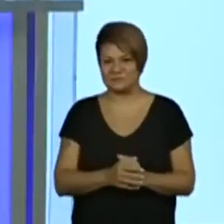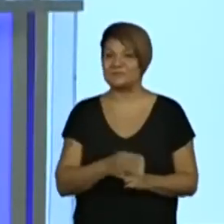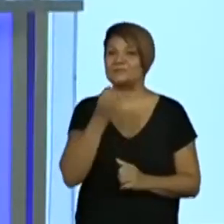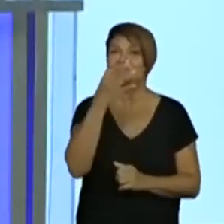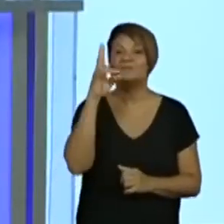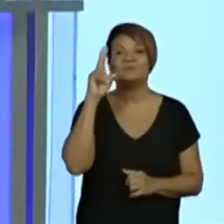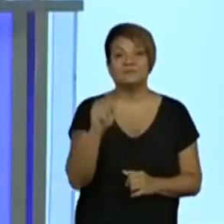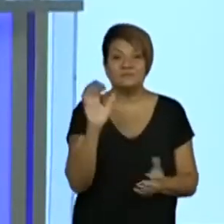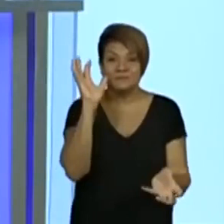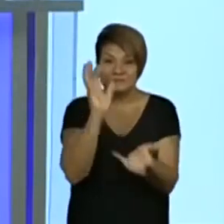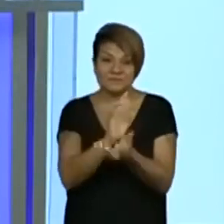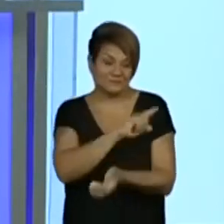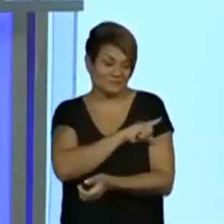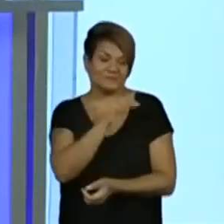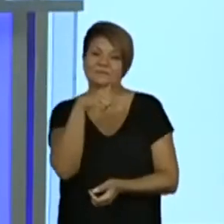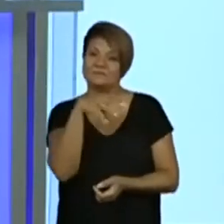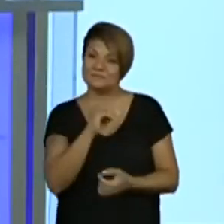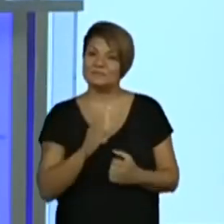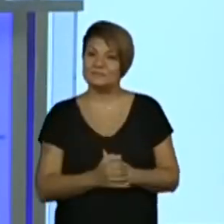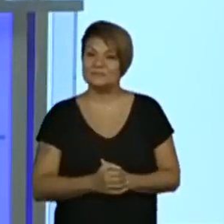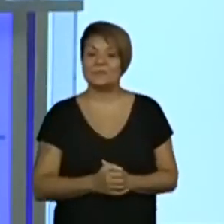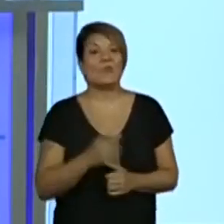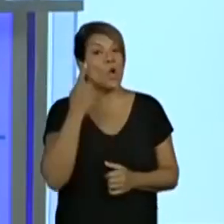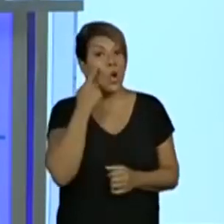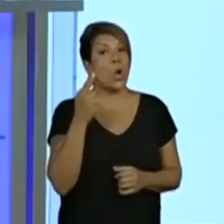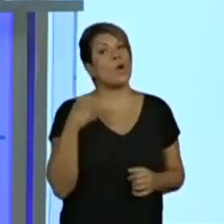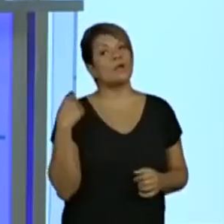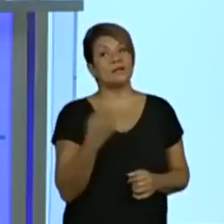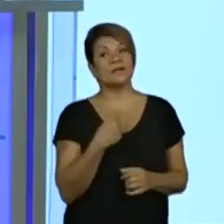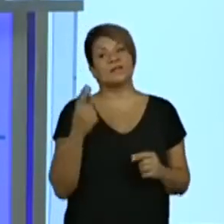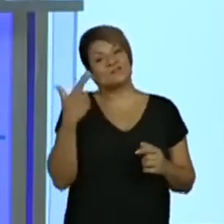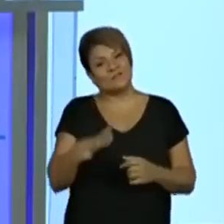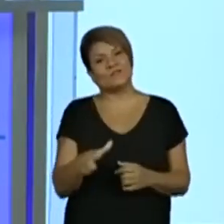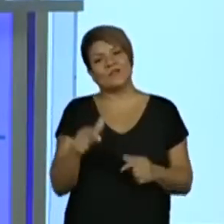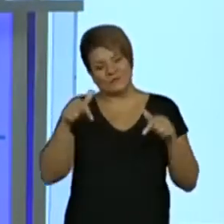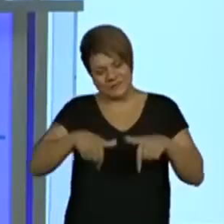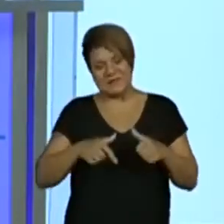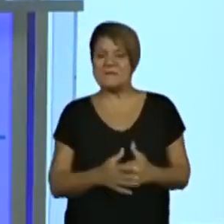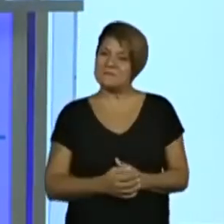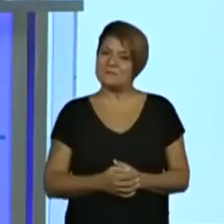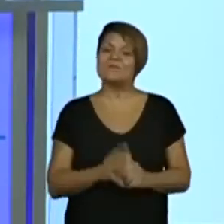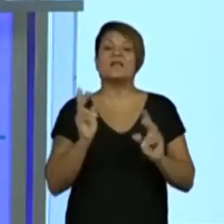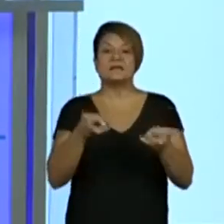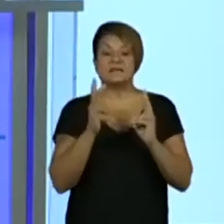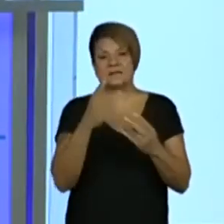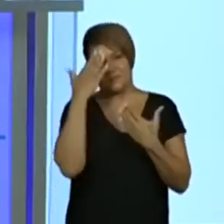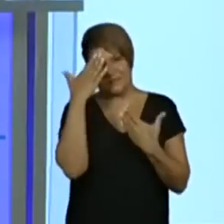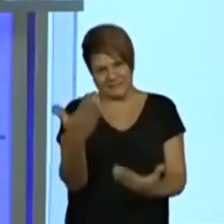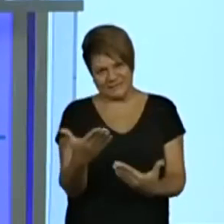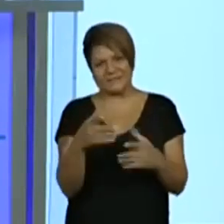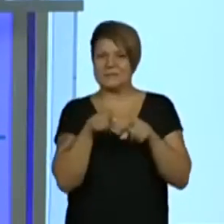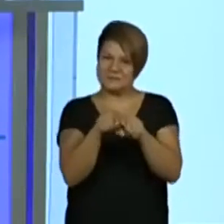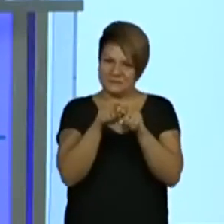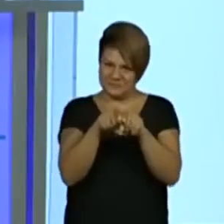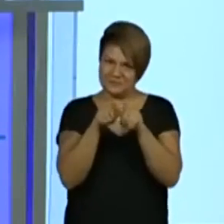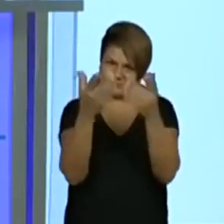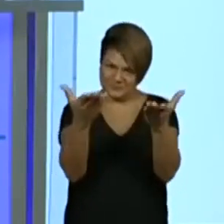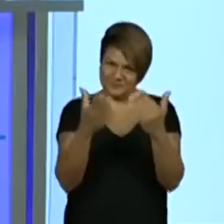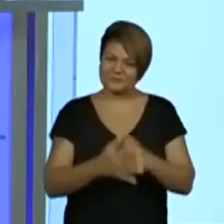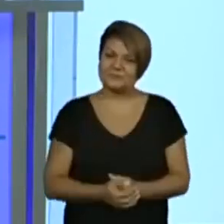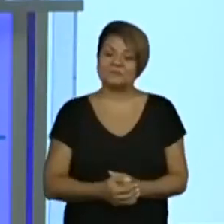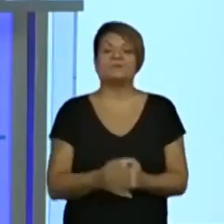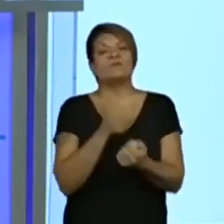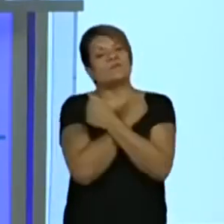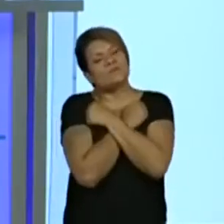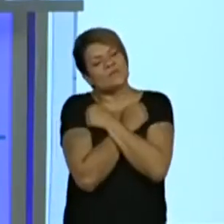Bom dia, turma do primeiro ano. Olha, nós de novo aqui com vocês e sempre agradecendo aí a parceria de vocês. Além disso, o